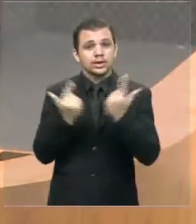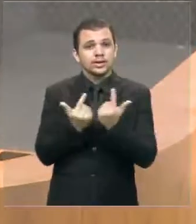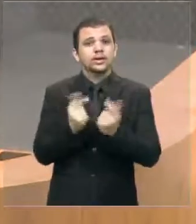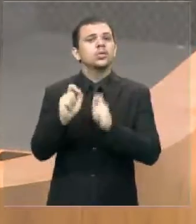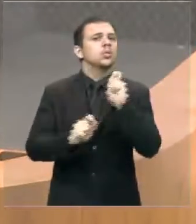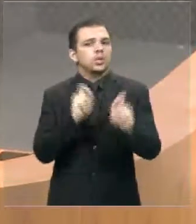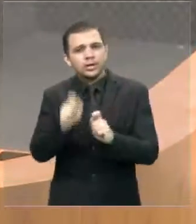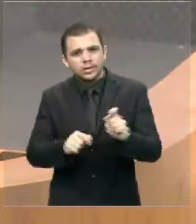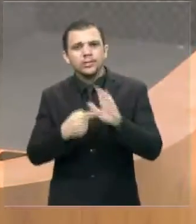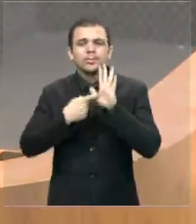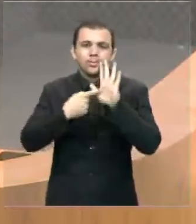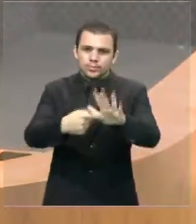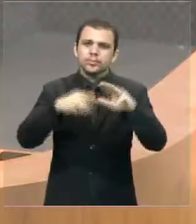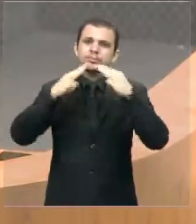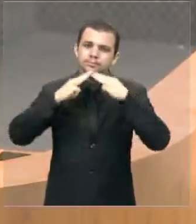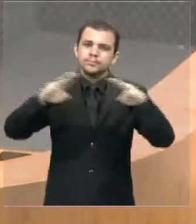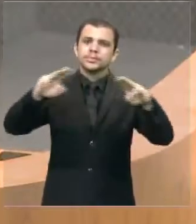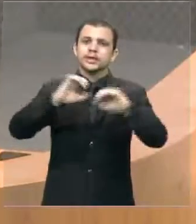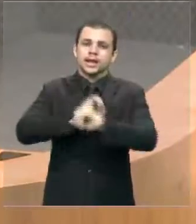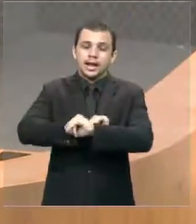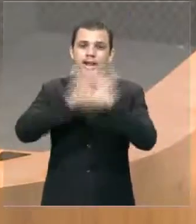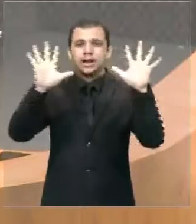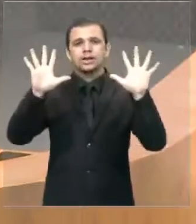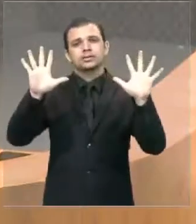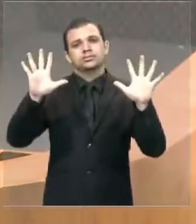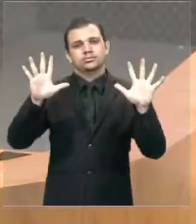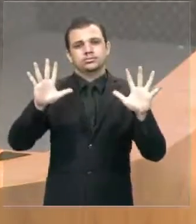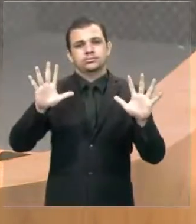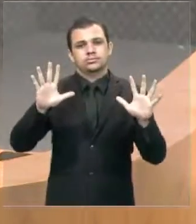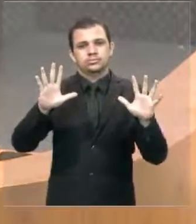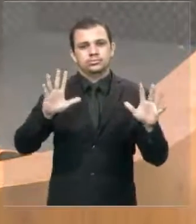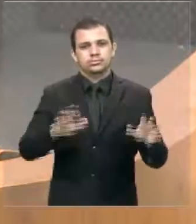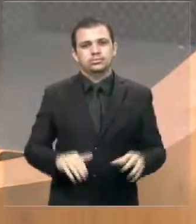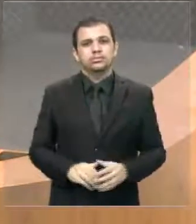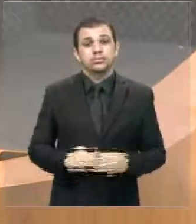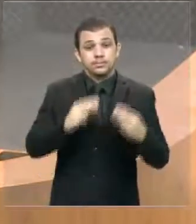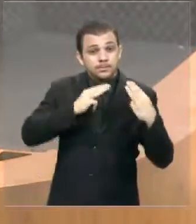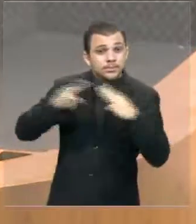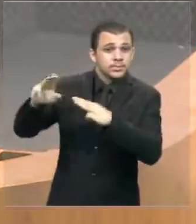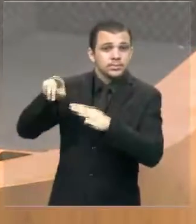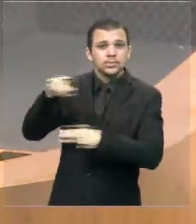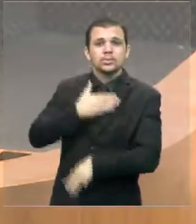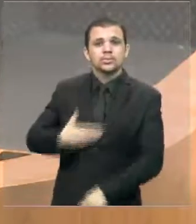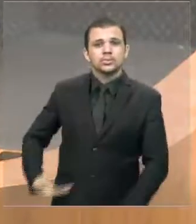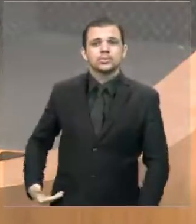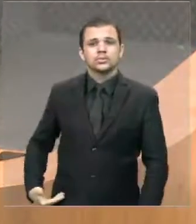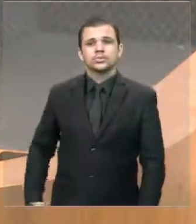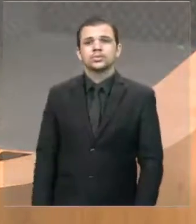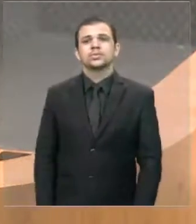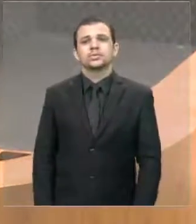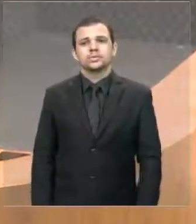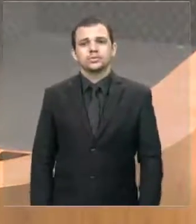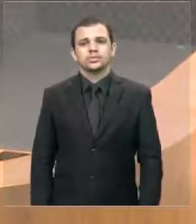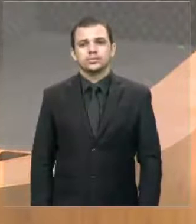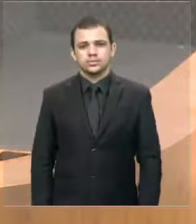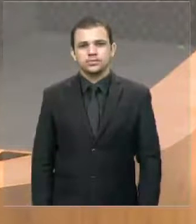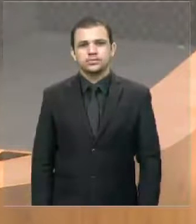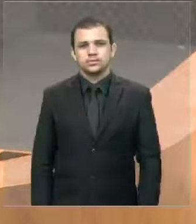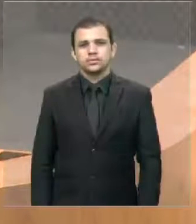claro, em alto e bom tom para o governo do Estado. Uma derrota